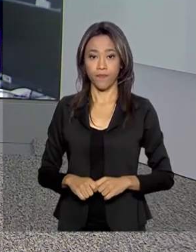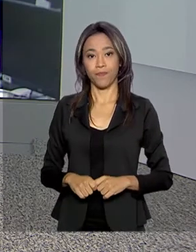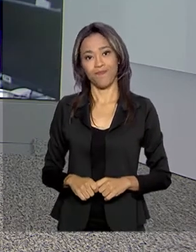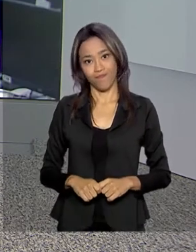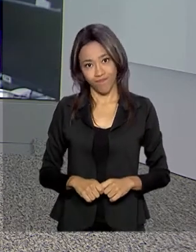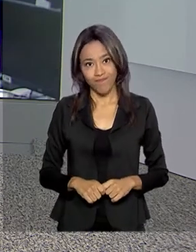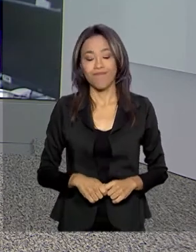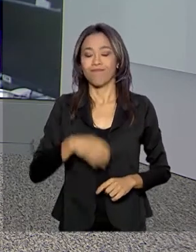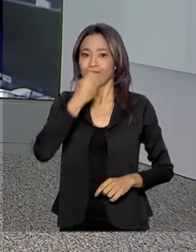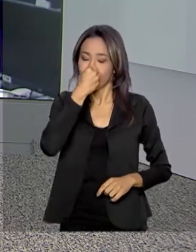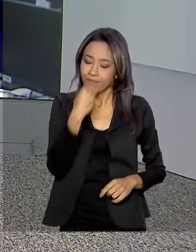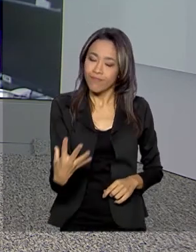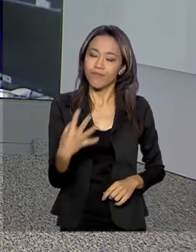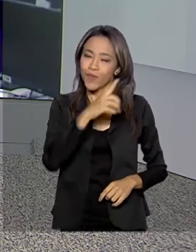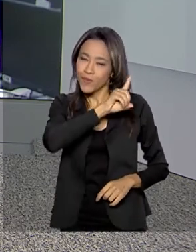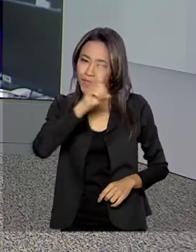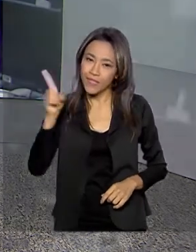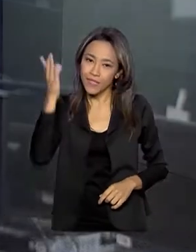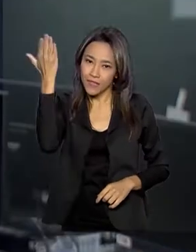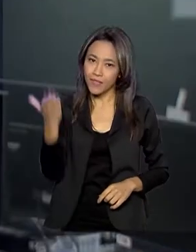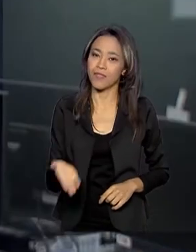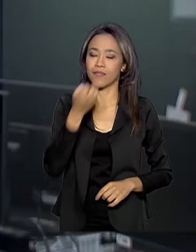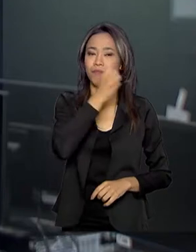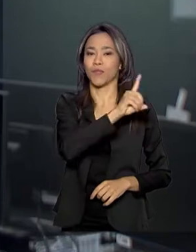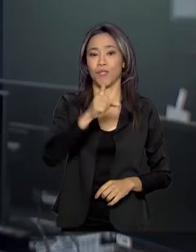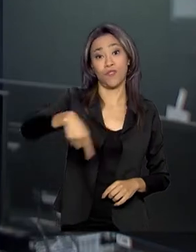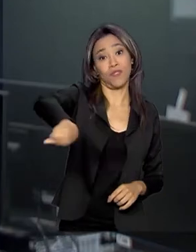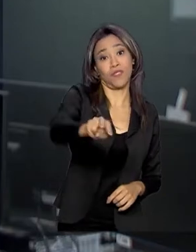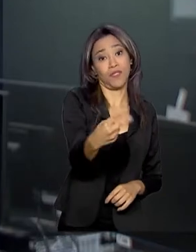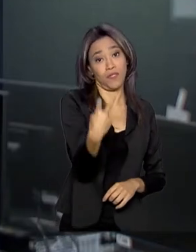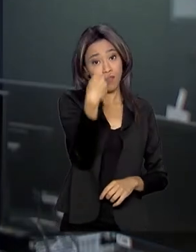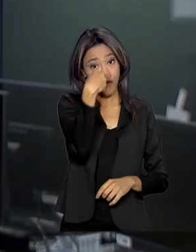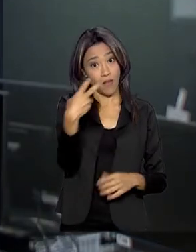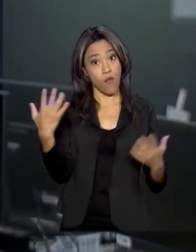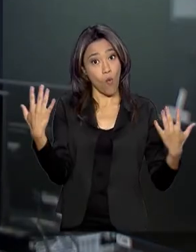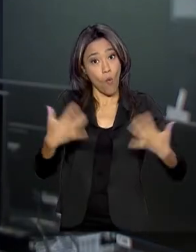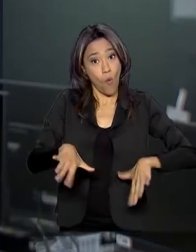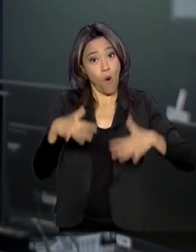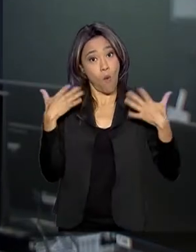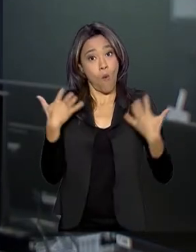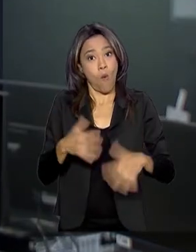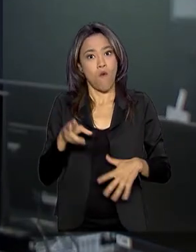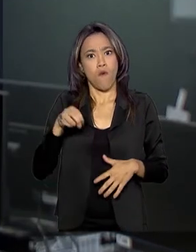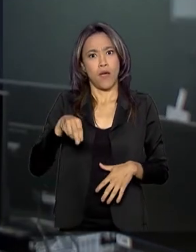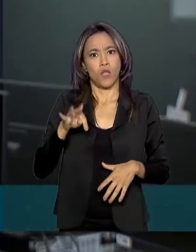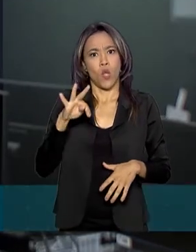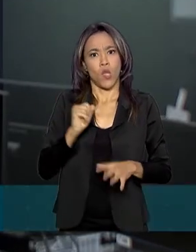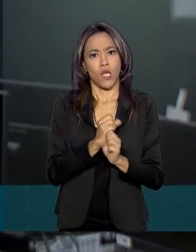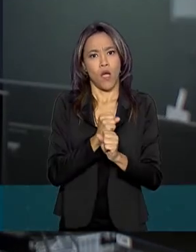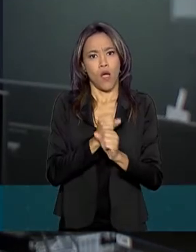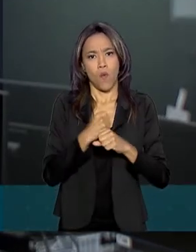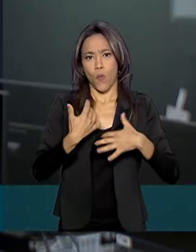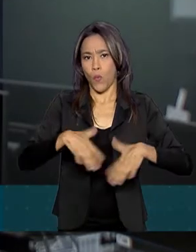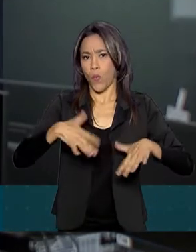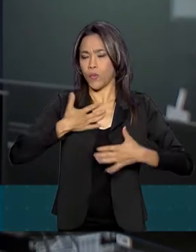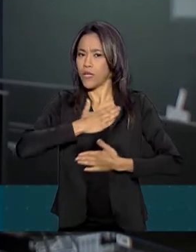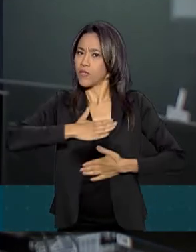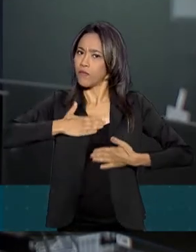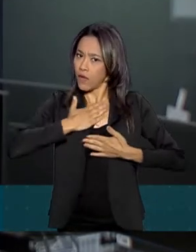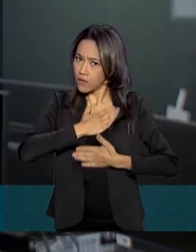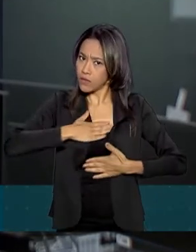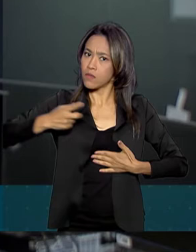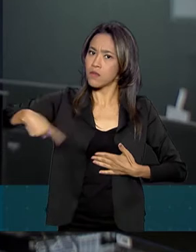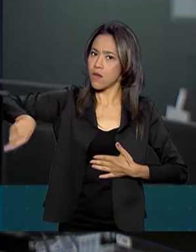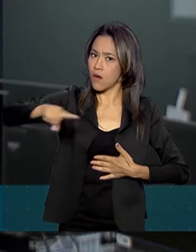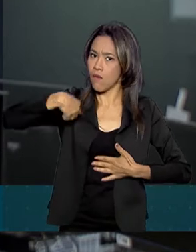Bom dia, Mara. Bom dia a você que acompanha o Brasil em Dia. Olha, foi a maior nota da série histórica da pesquisa de satisfação do passageiro e